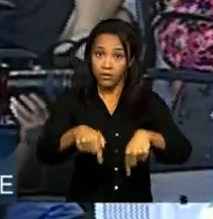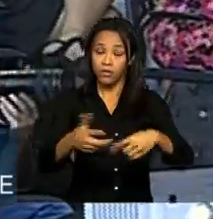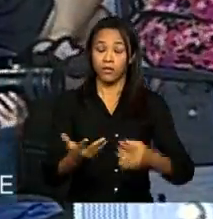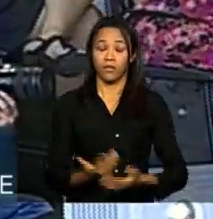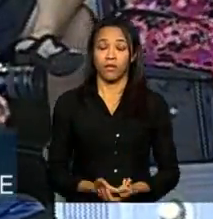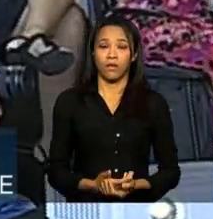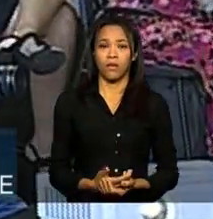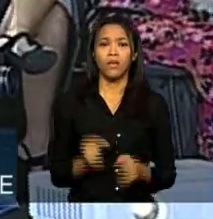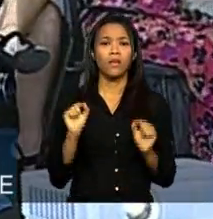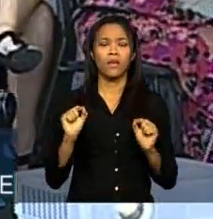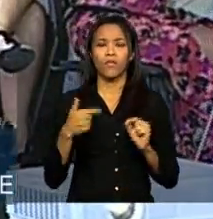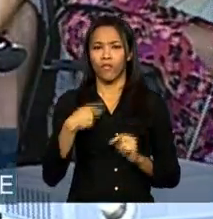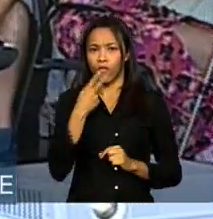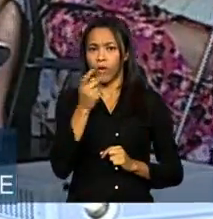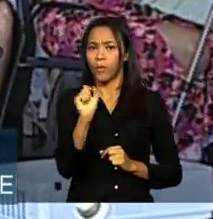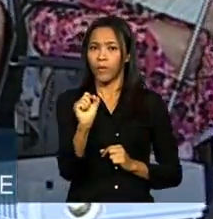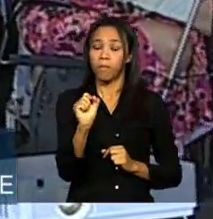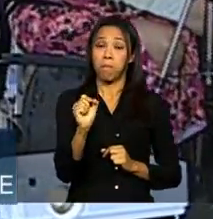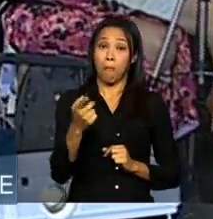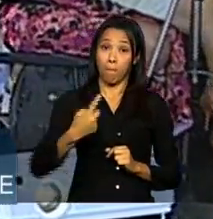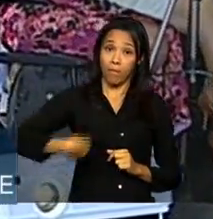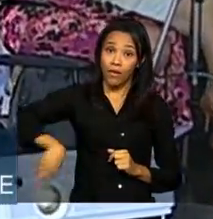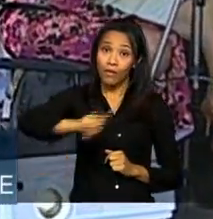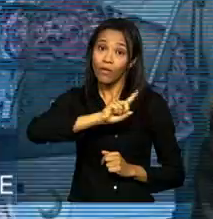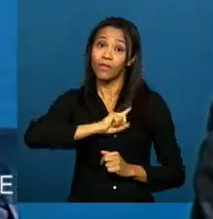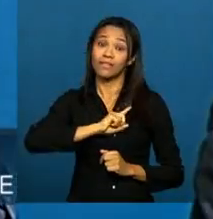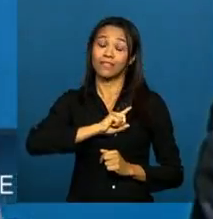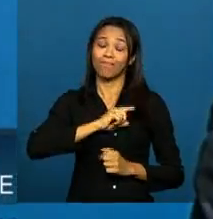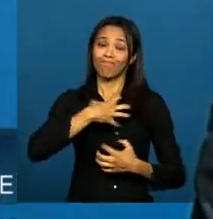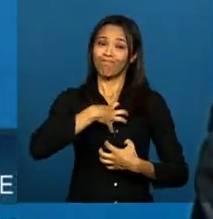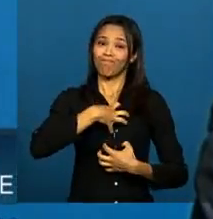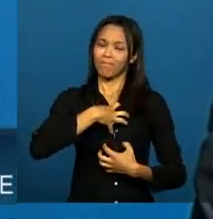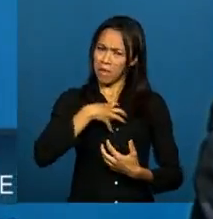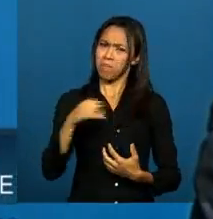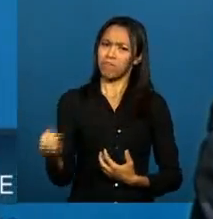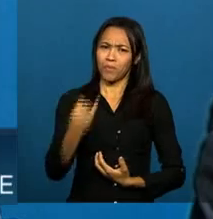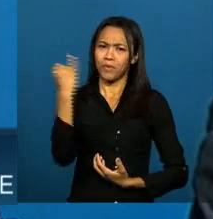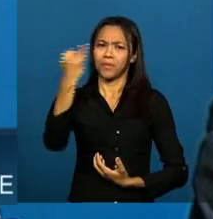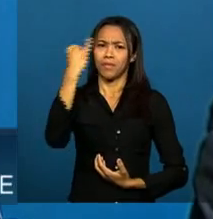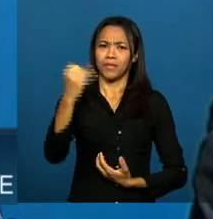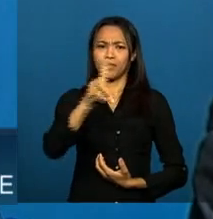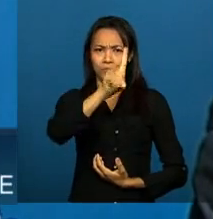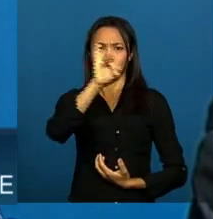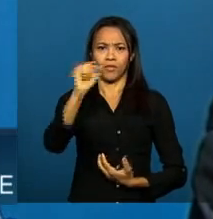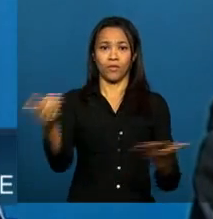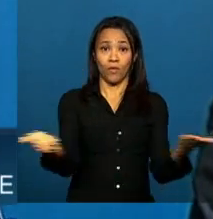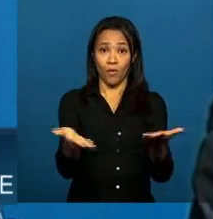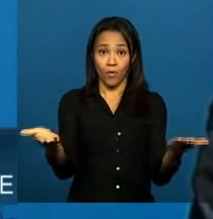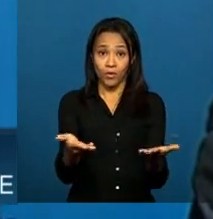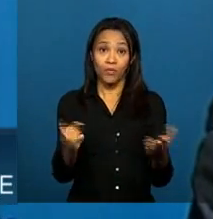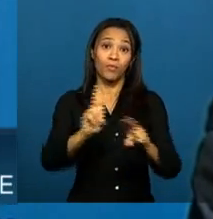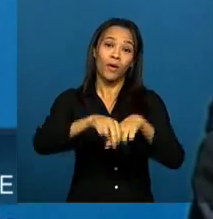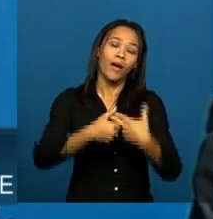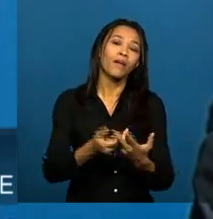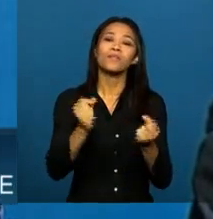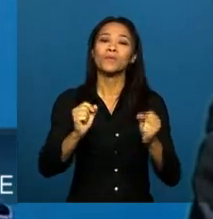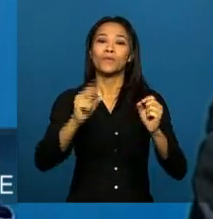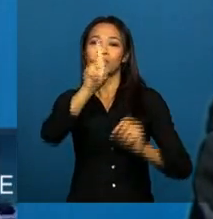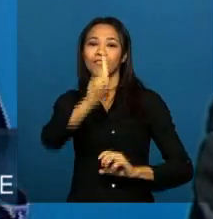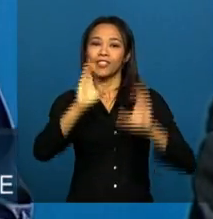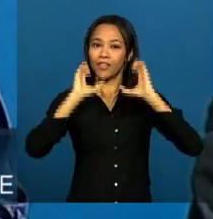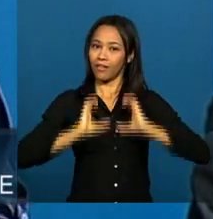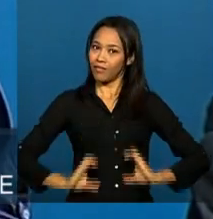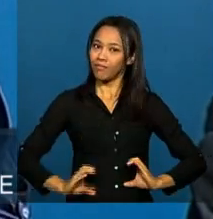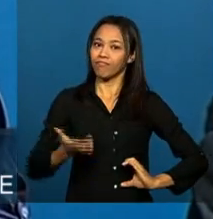Eu diria, para nós, um momento também bastante importante do ponto de vista de cidadania, porque